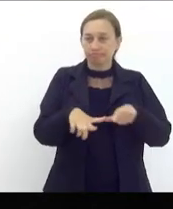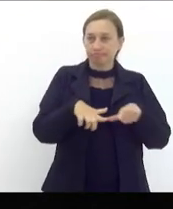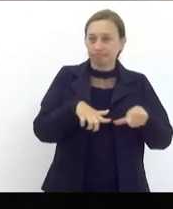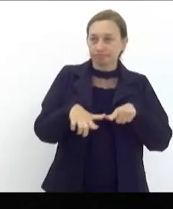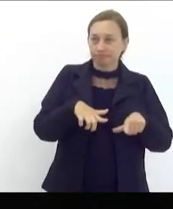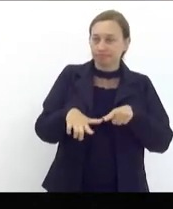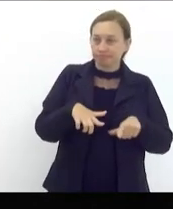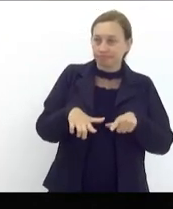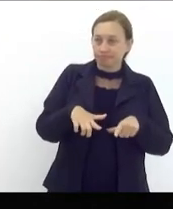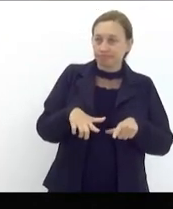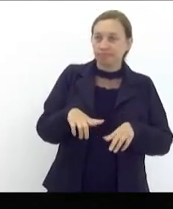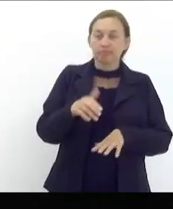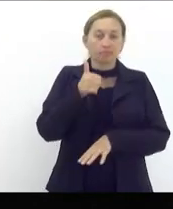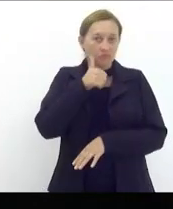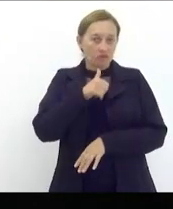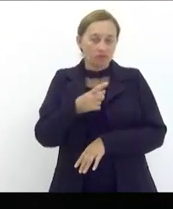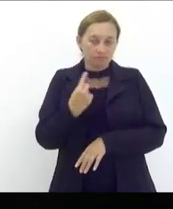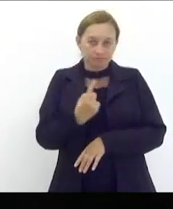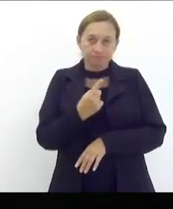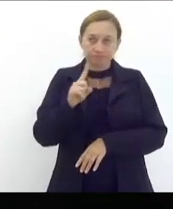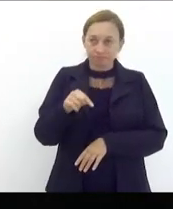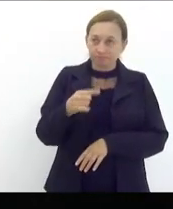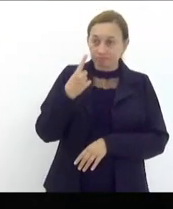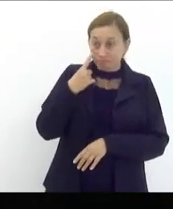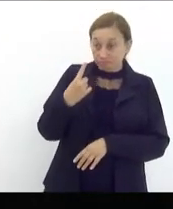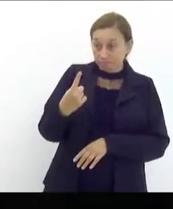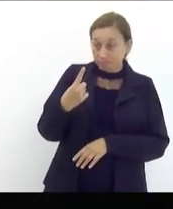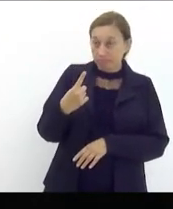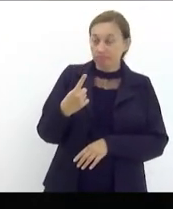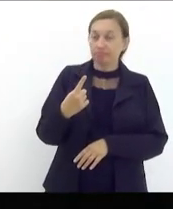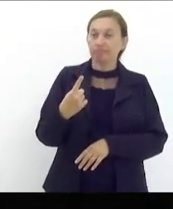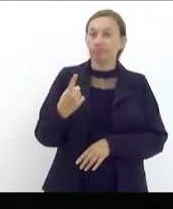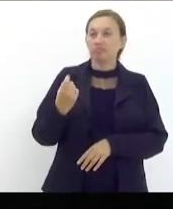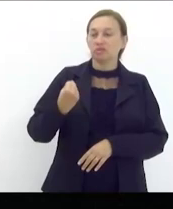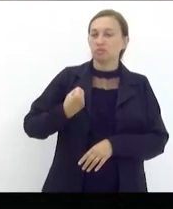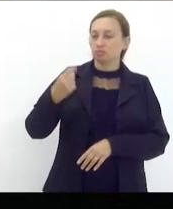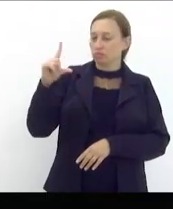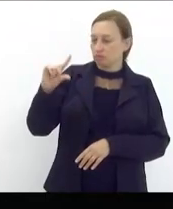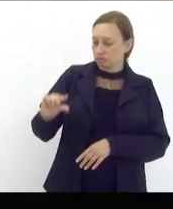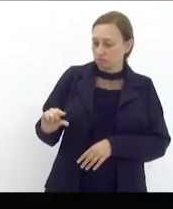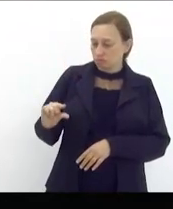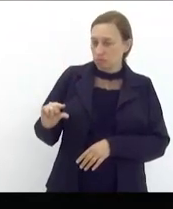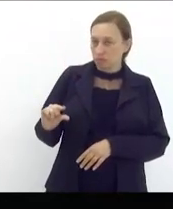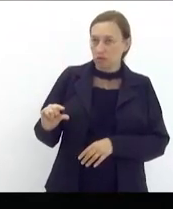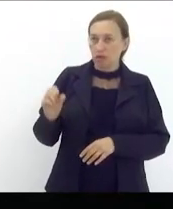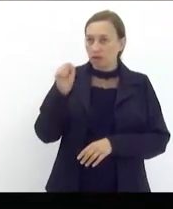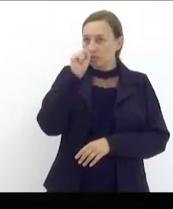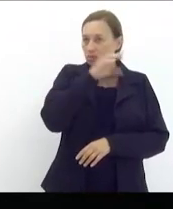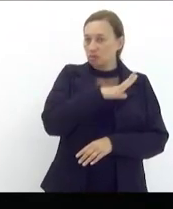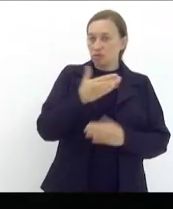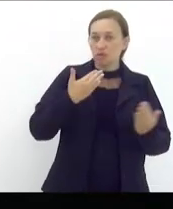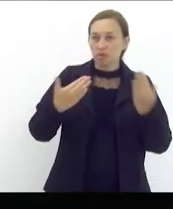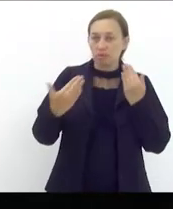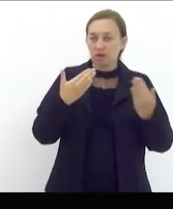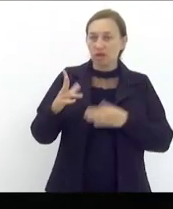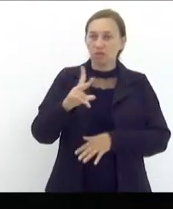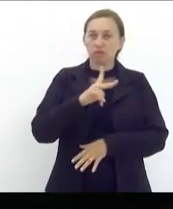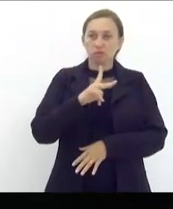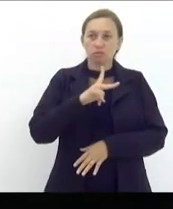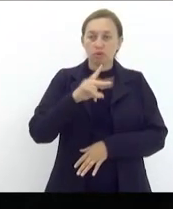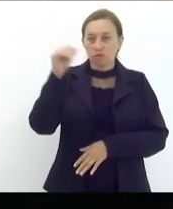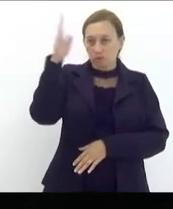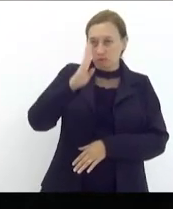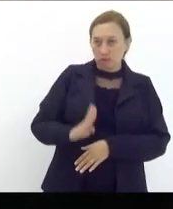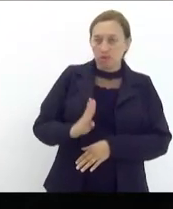renda para as nossas mulheres a gente está a taxas menores e absurdas se comparado às taxas do próprio Brasil